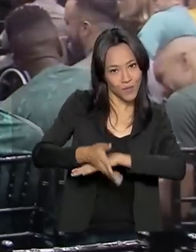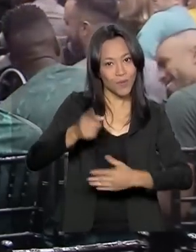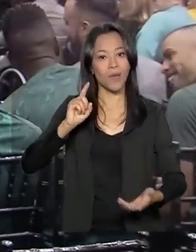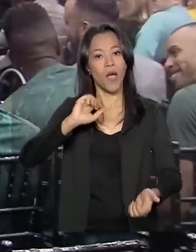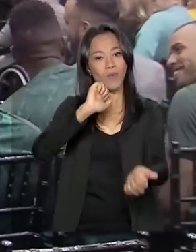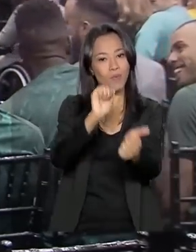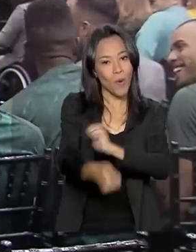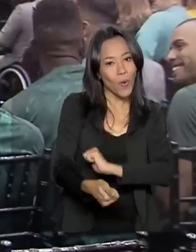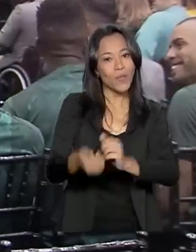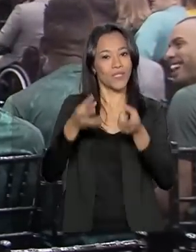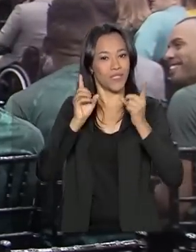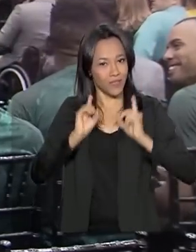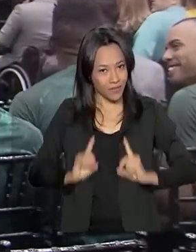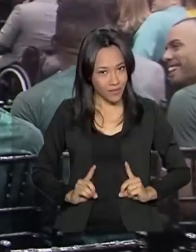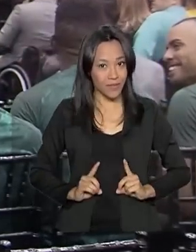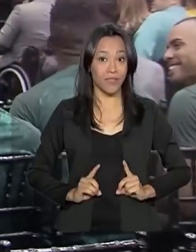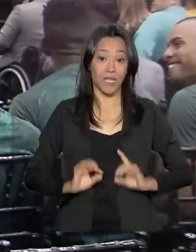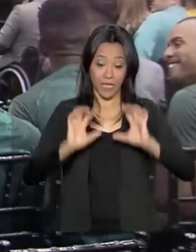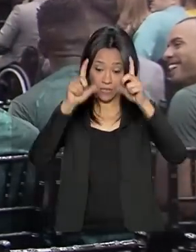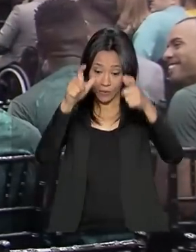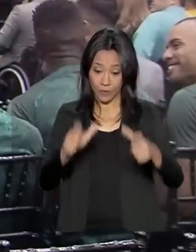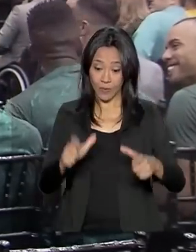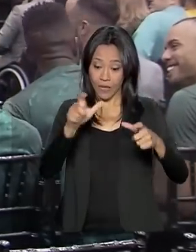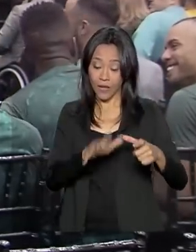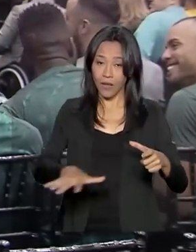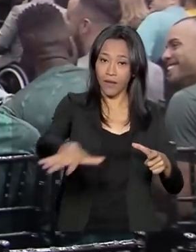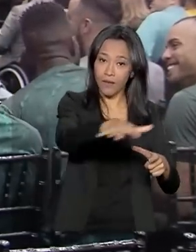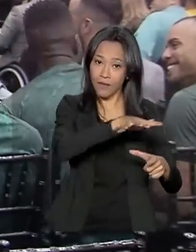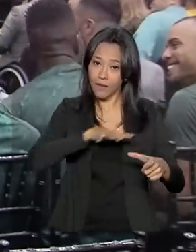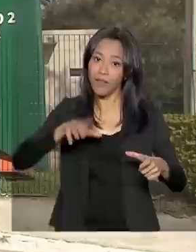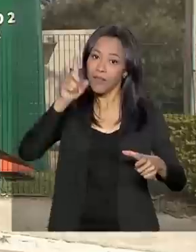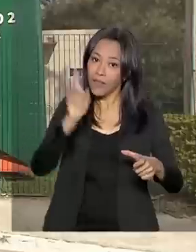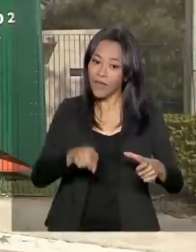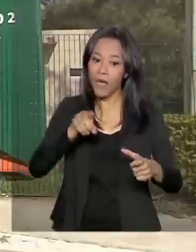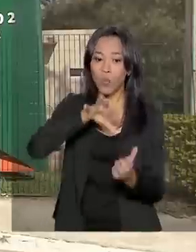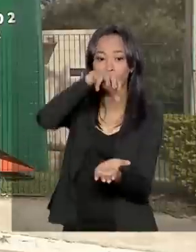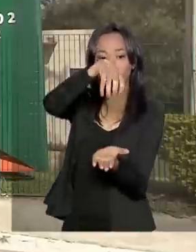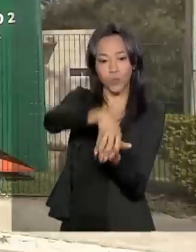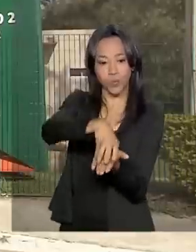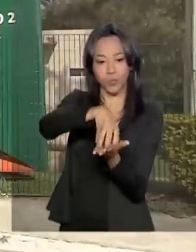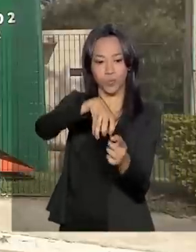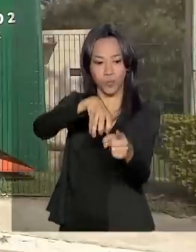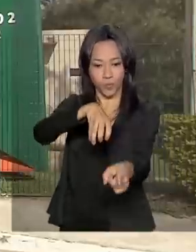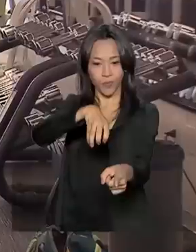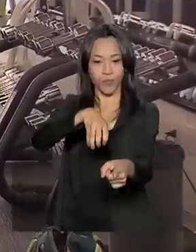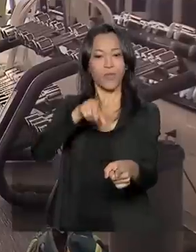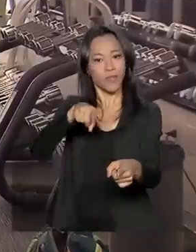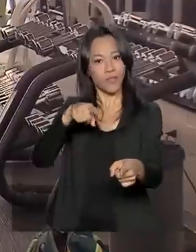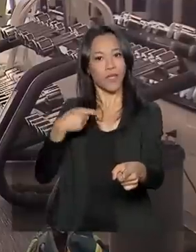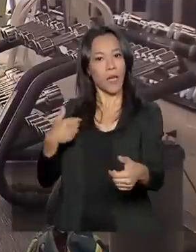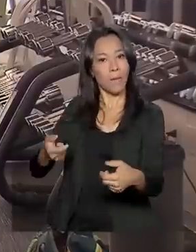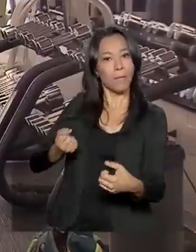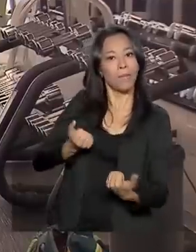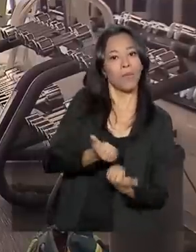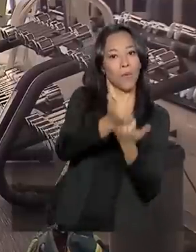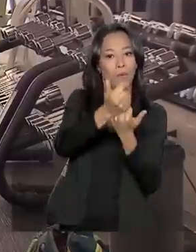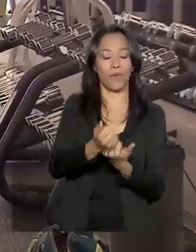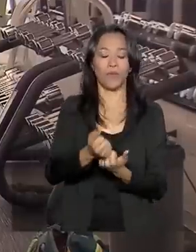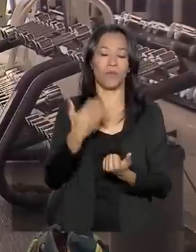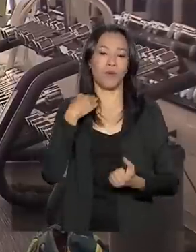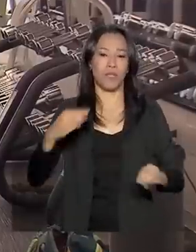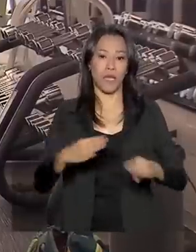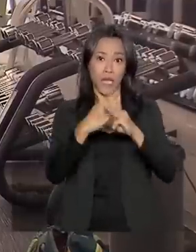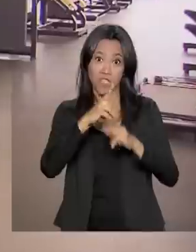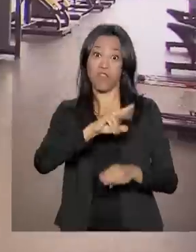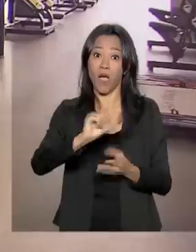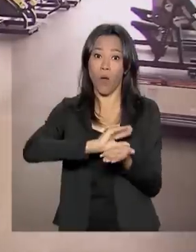O Centro Paralímpico Brasileiro, que vai se chamar Centro Paralímpico Caixa, vai receber 10 milhões de reais